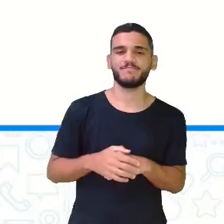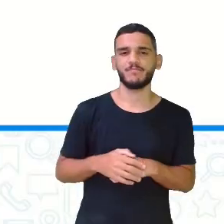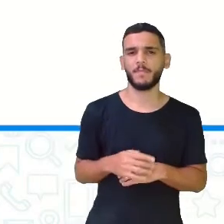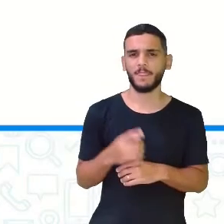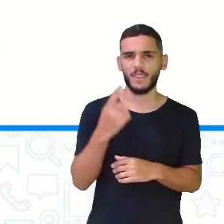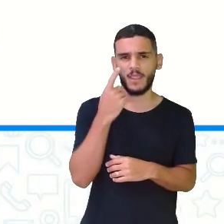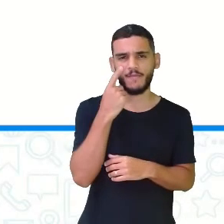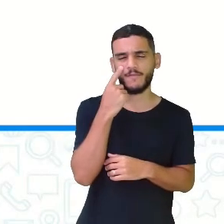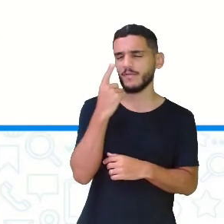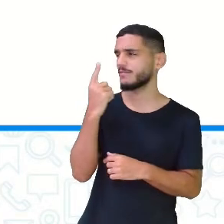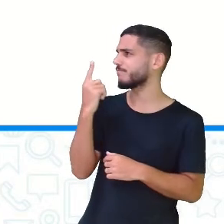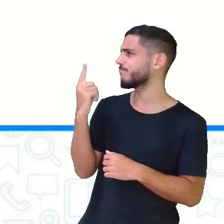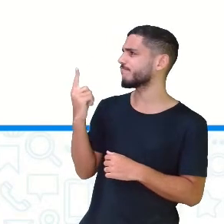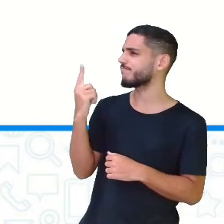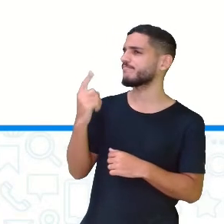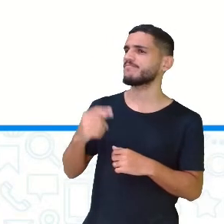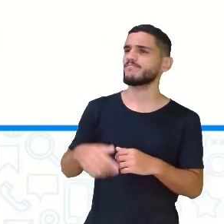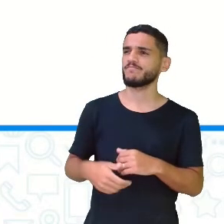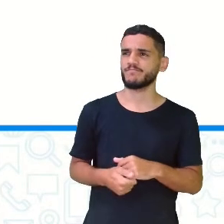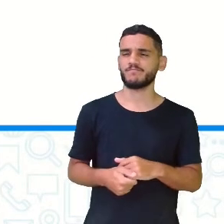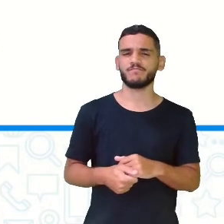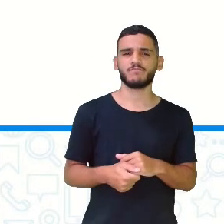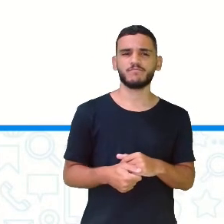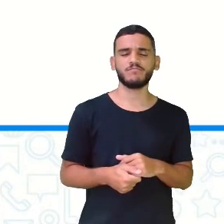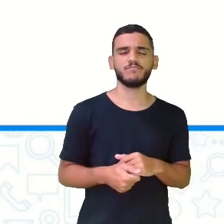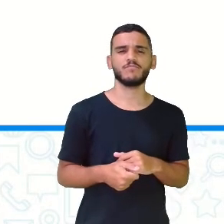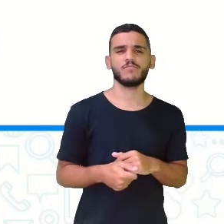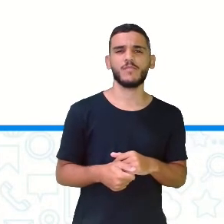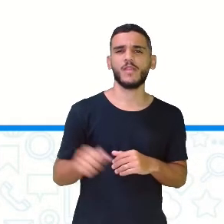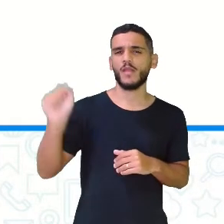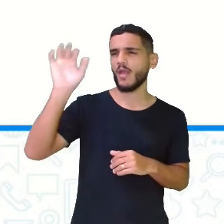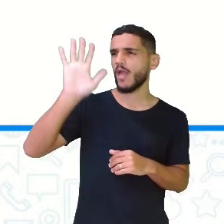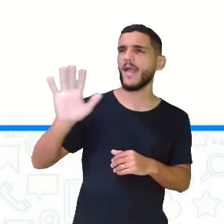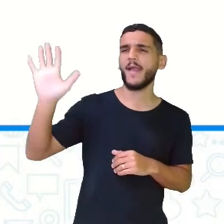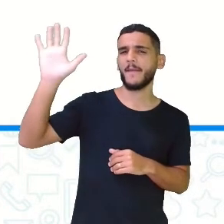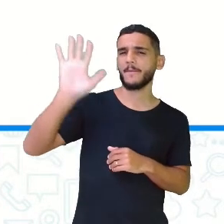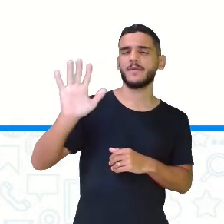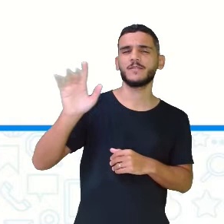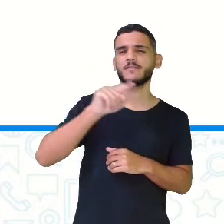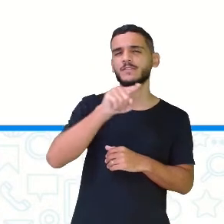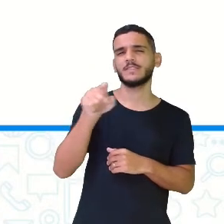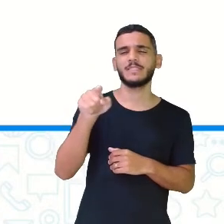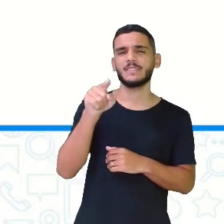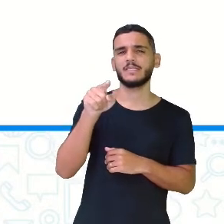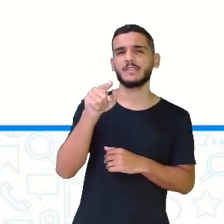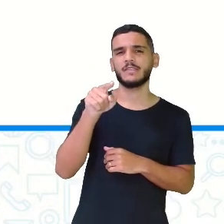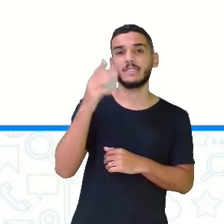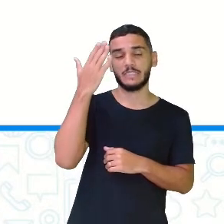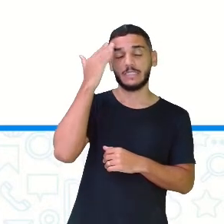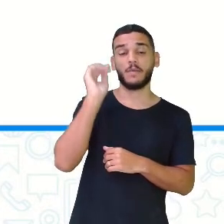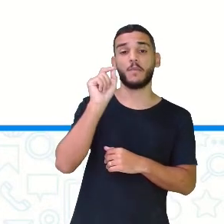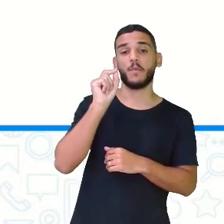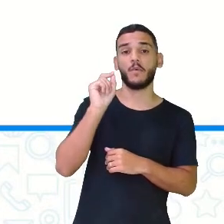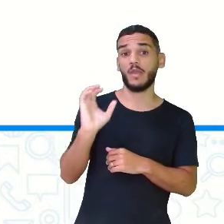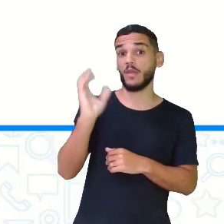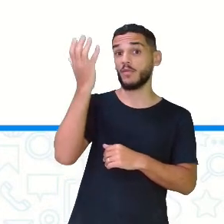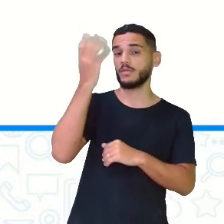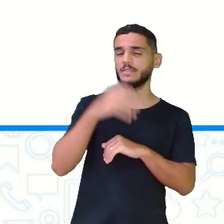desse livro, olhando para essa capinha, será que você já pensa o que foi que aconteceu?